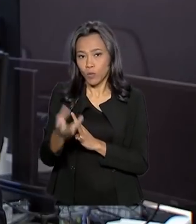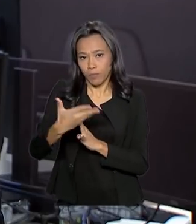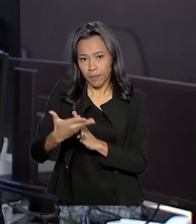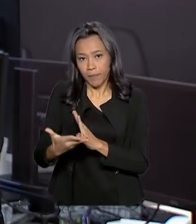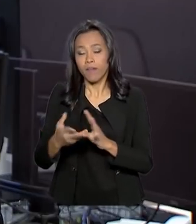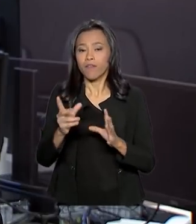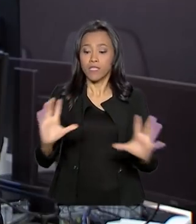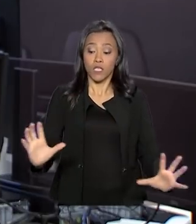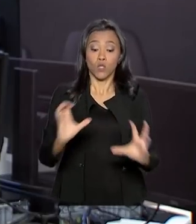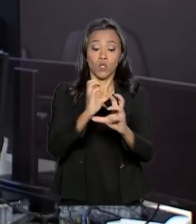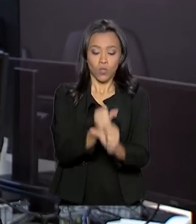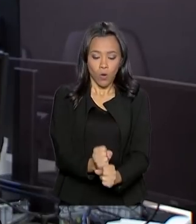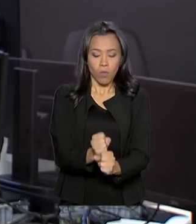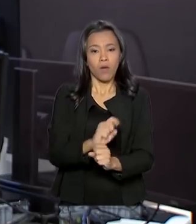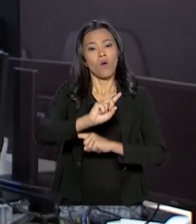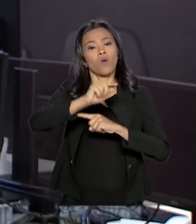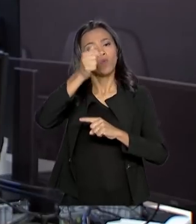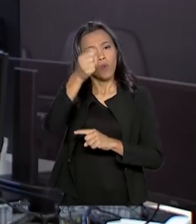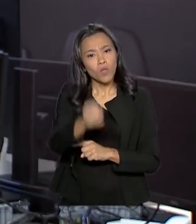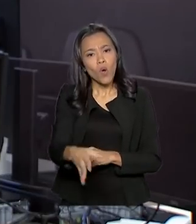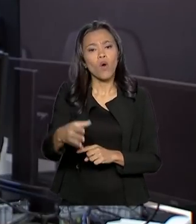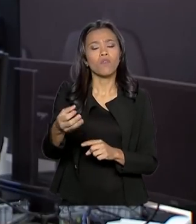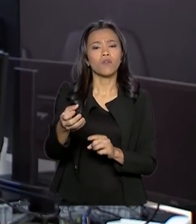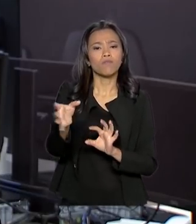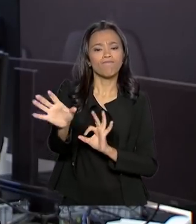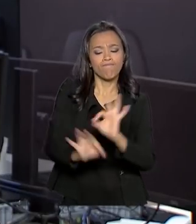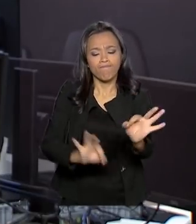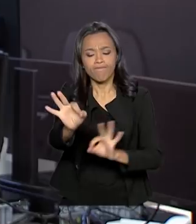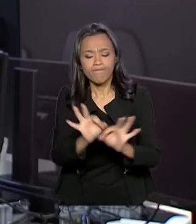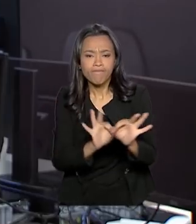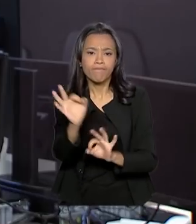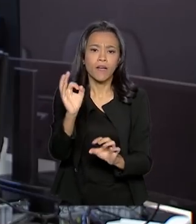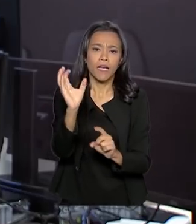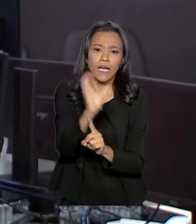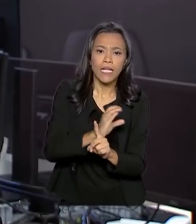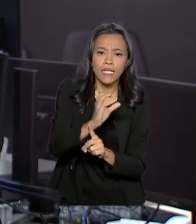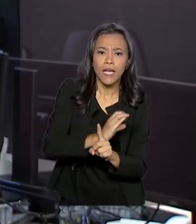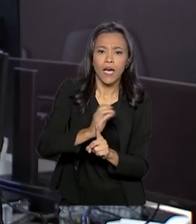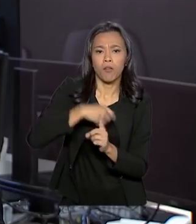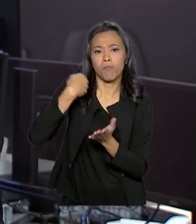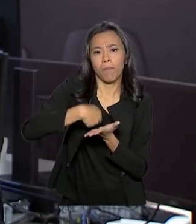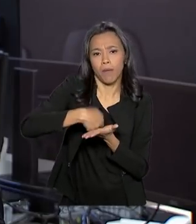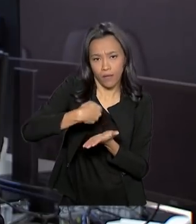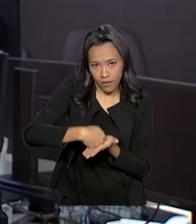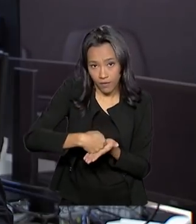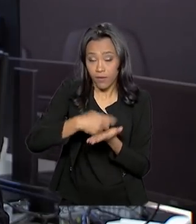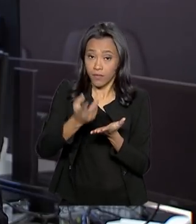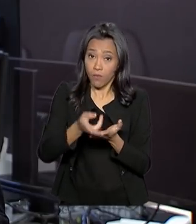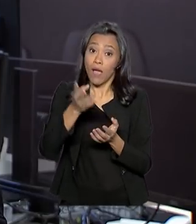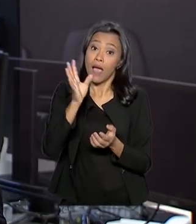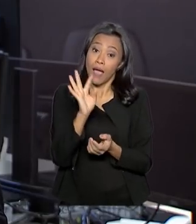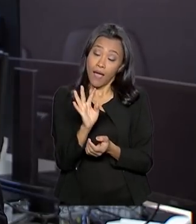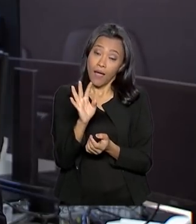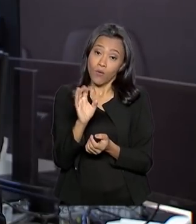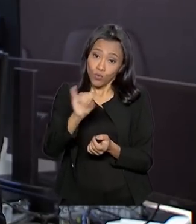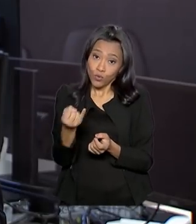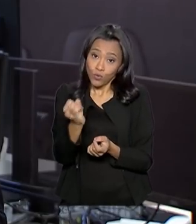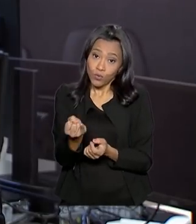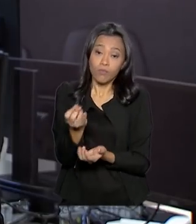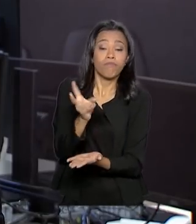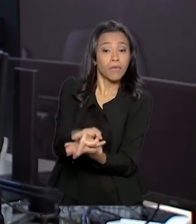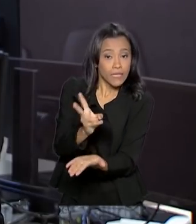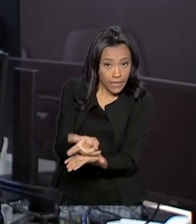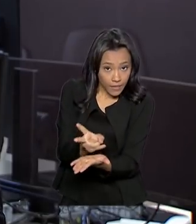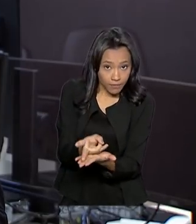Os estudantes terão, então, um novo cronograma de pagamento com mais quatro anos para quitar o que devem. A taxa de juros continua a mesma, só que é uma condição